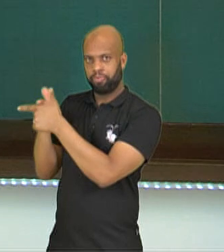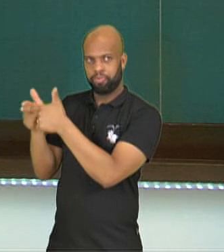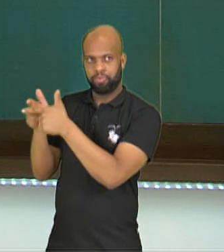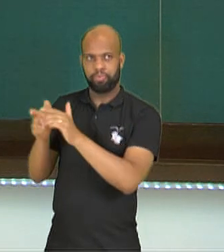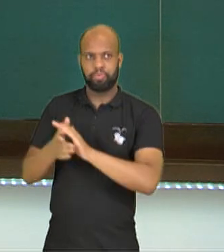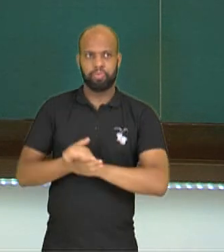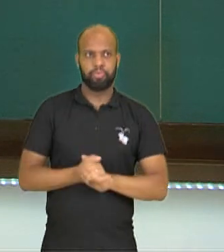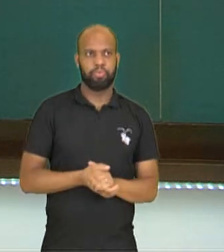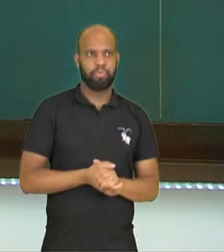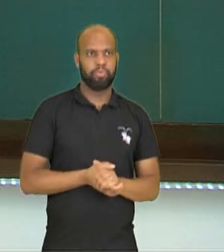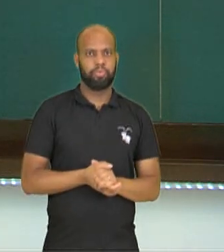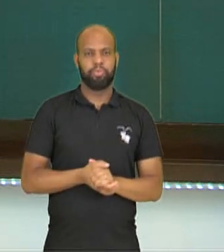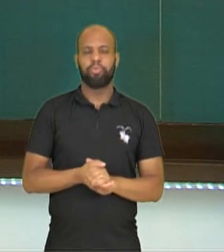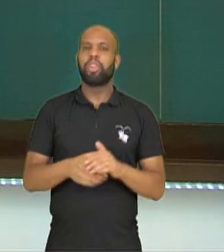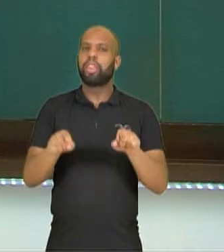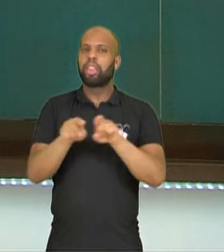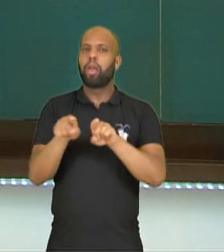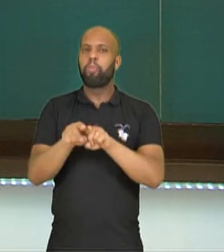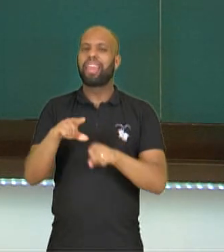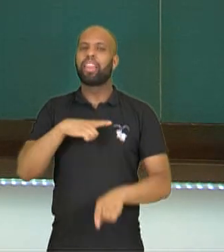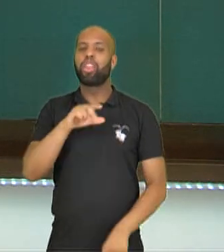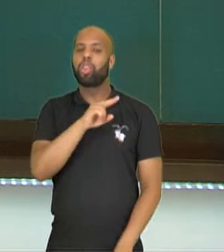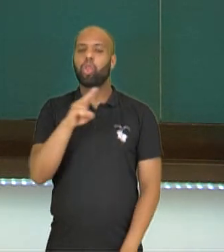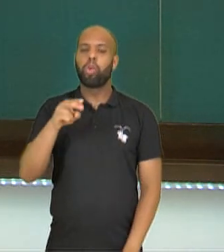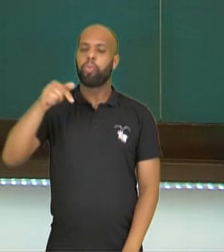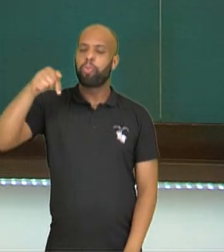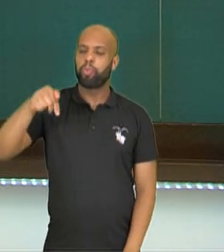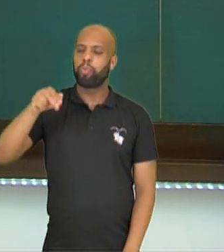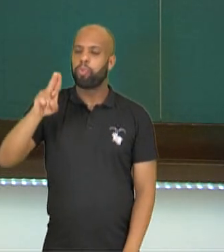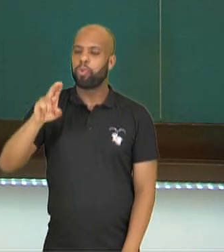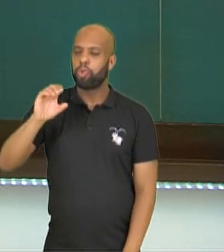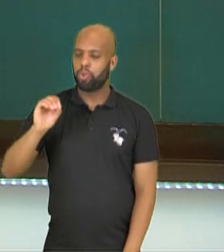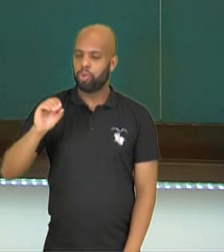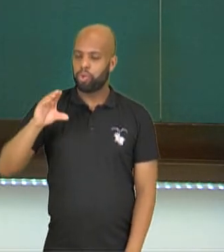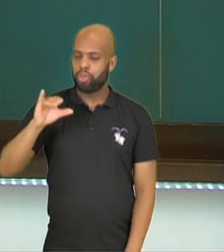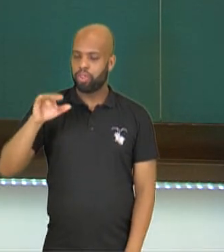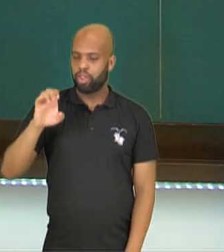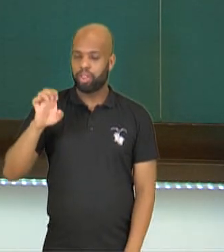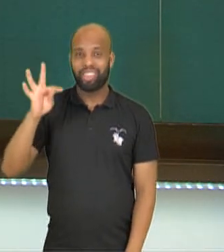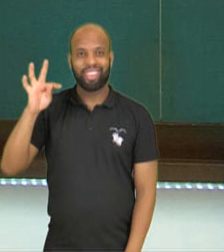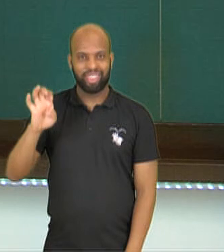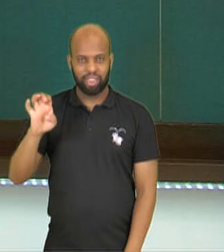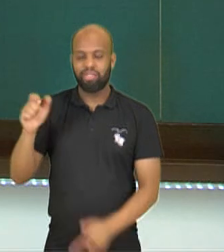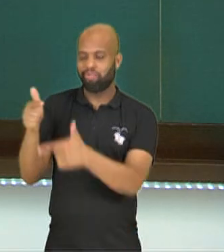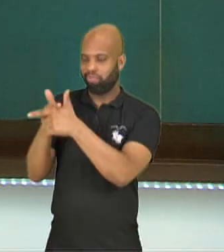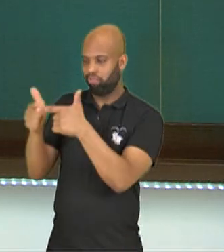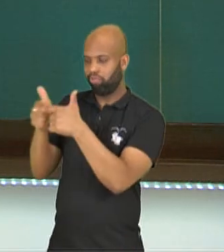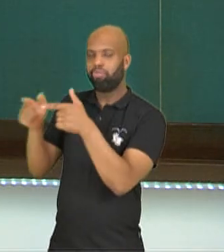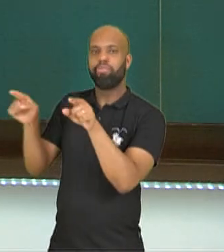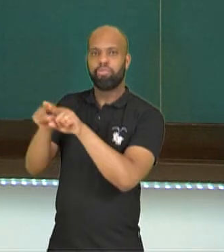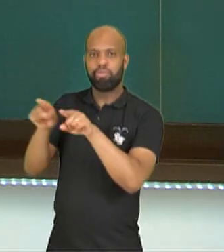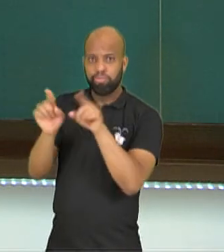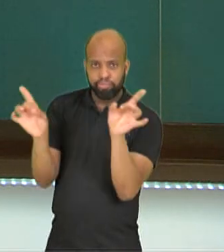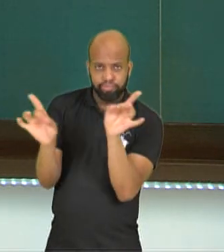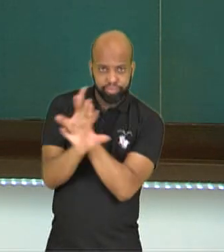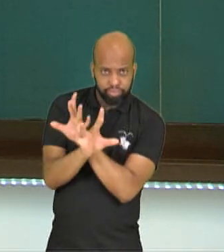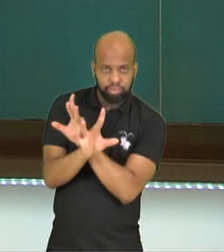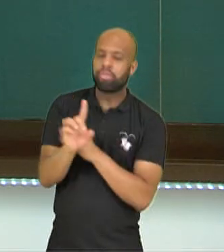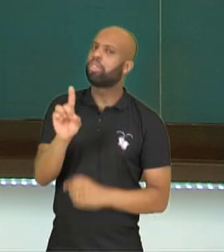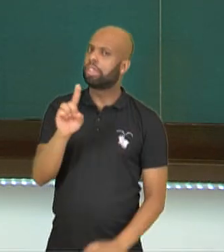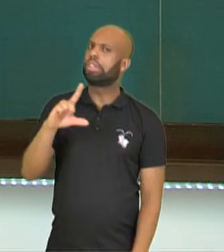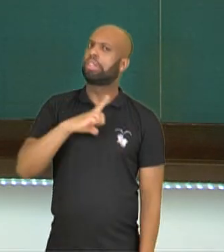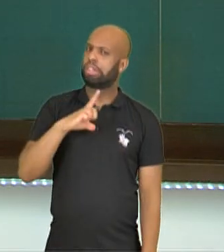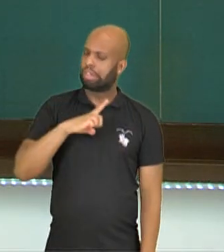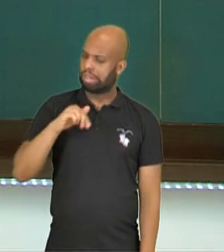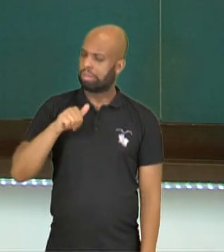continha de dividir. Ou quociente, lembra desse nome. Quociente também é o nome da divisão, tá bom? Acabou? Existem outras,